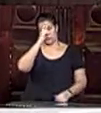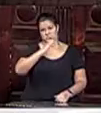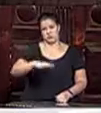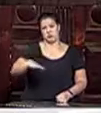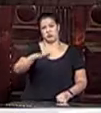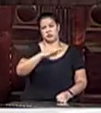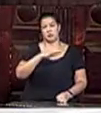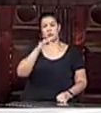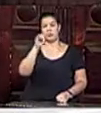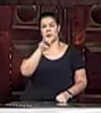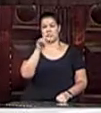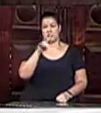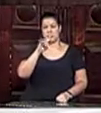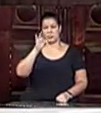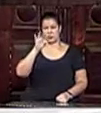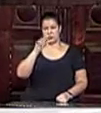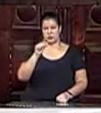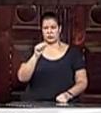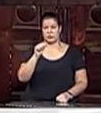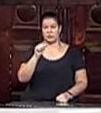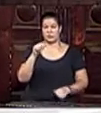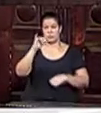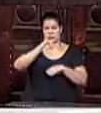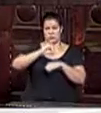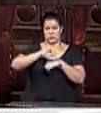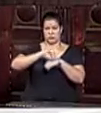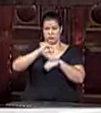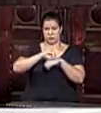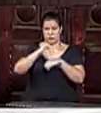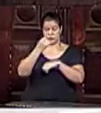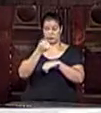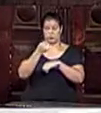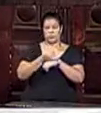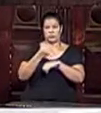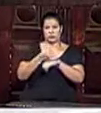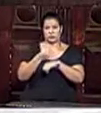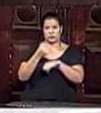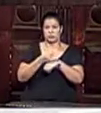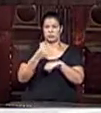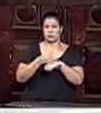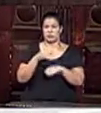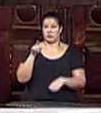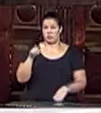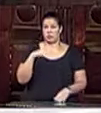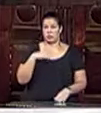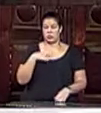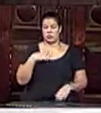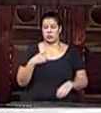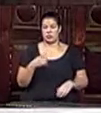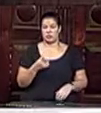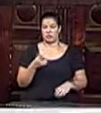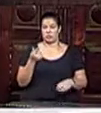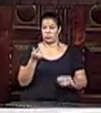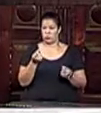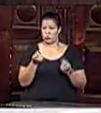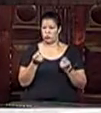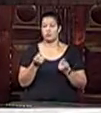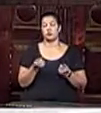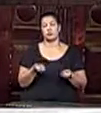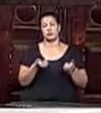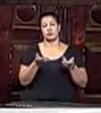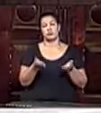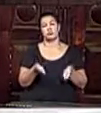doutora Zilda Arnes, em Volta Redonda. Um hospital que tem um custo de 68 milhões de reais,